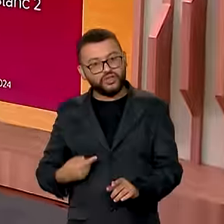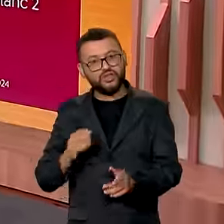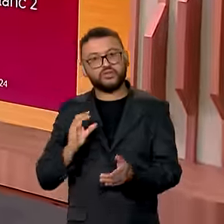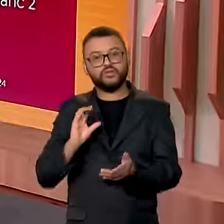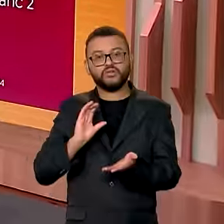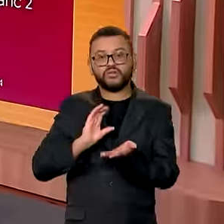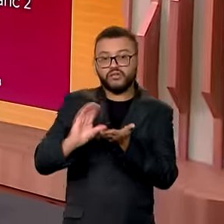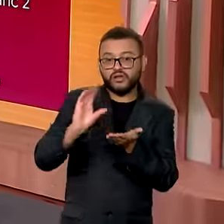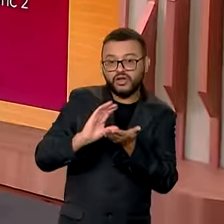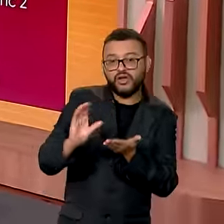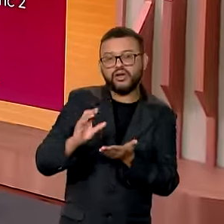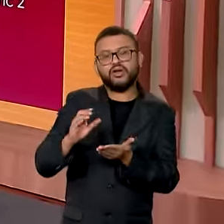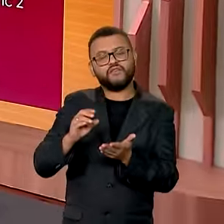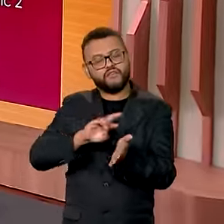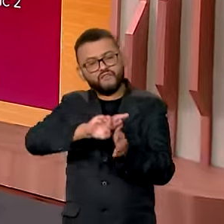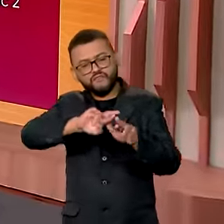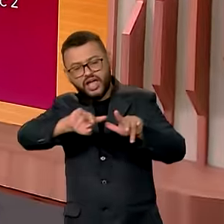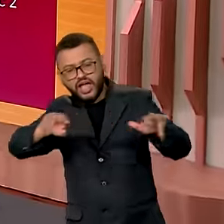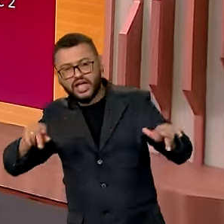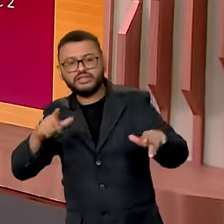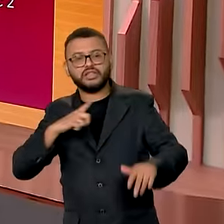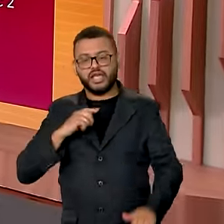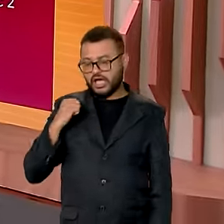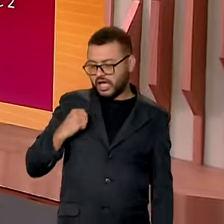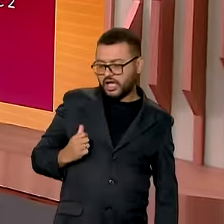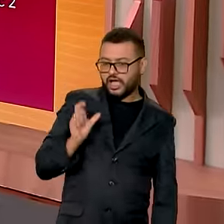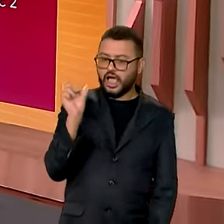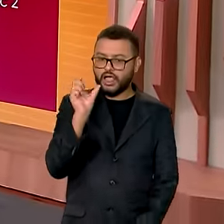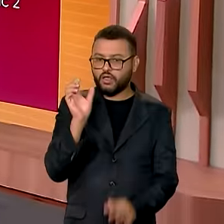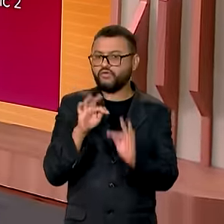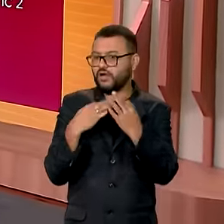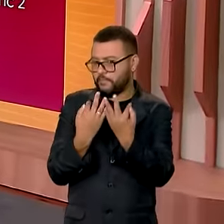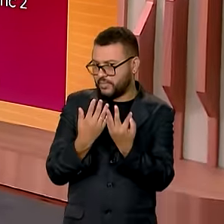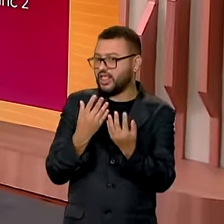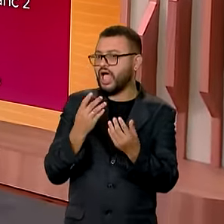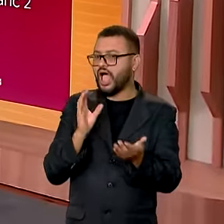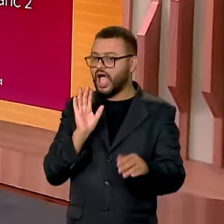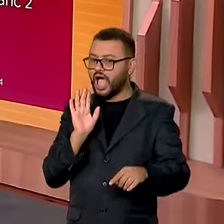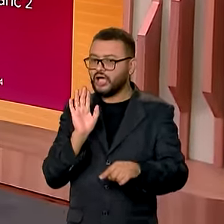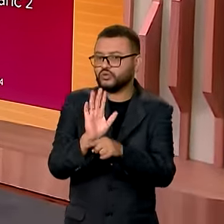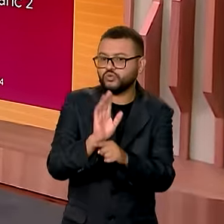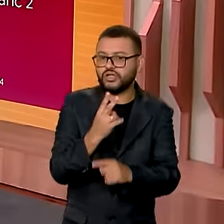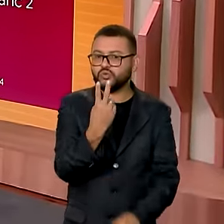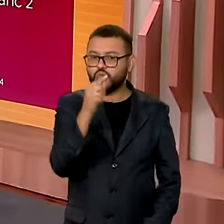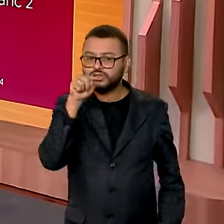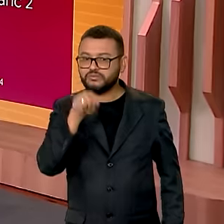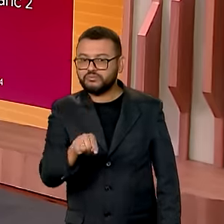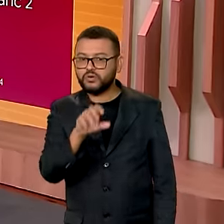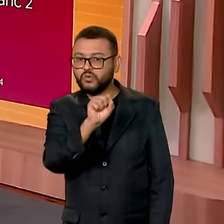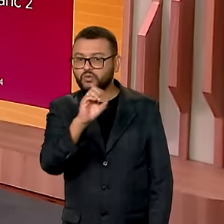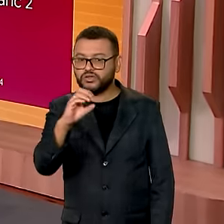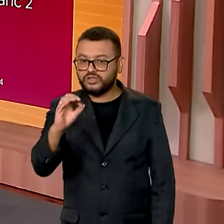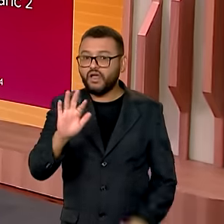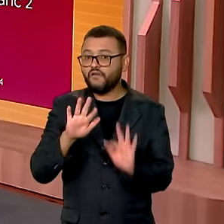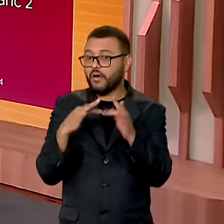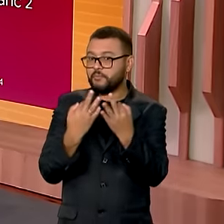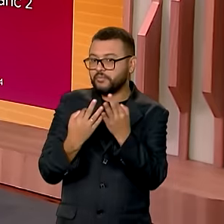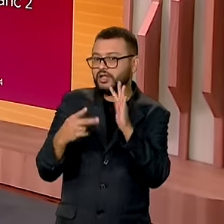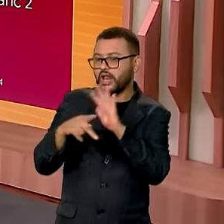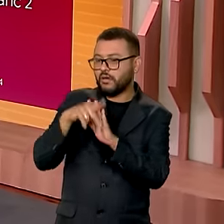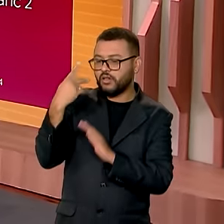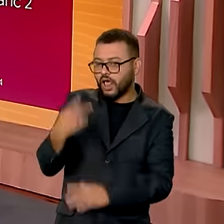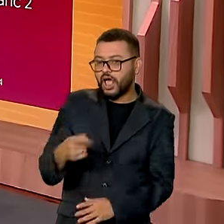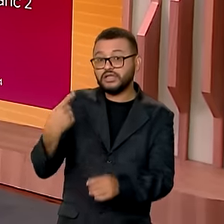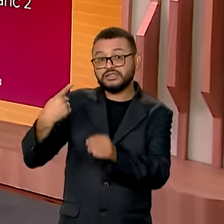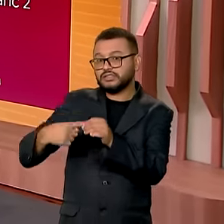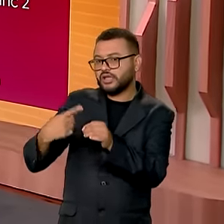vários programas, como o Bolsa Família, por exemplo, que atende 2.800 famílias. E em